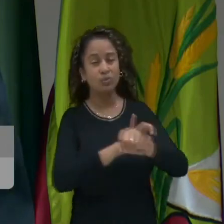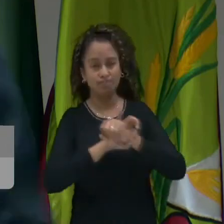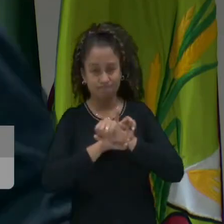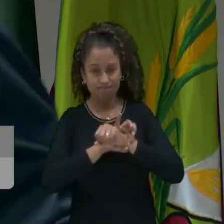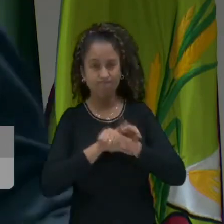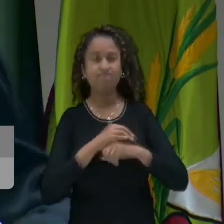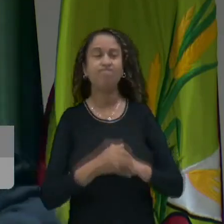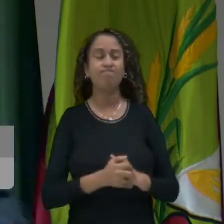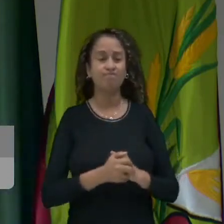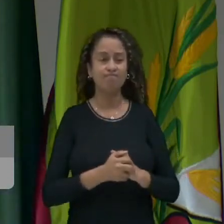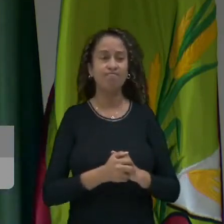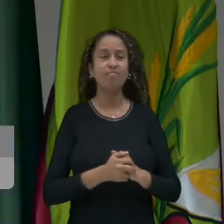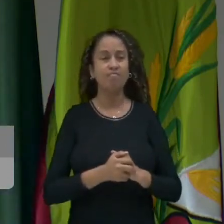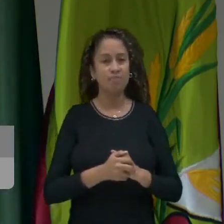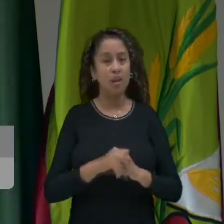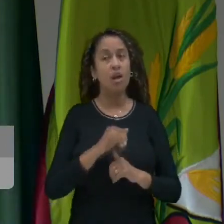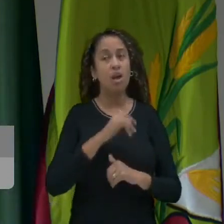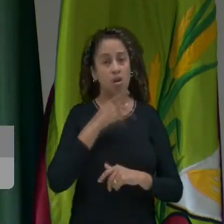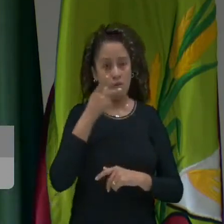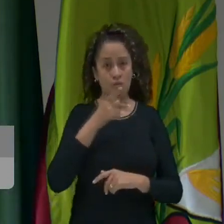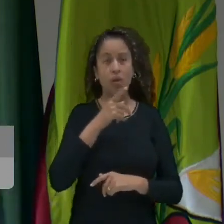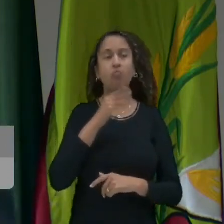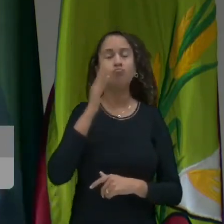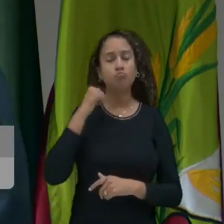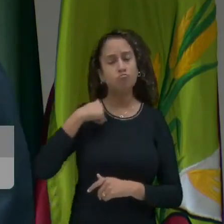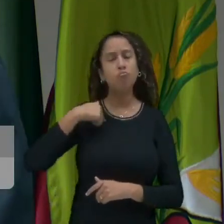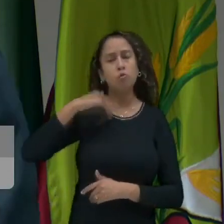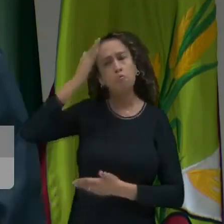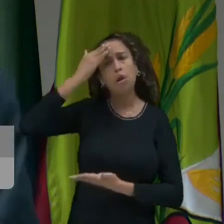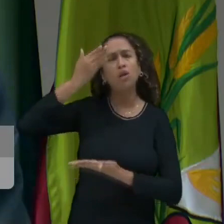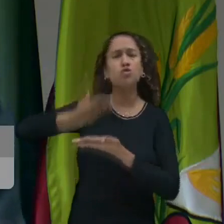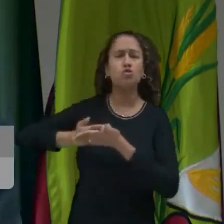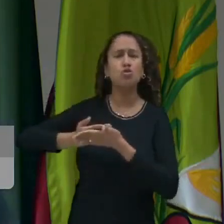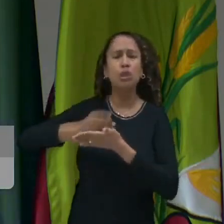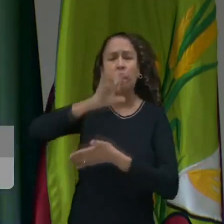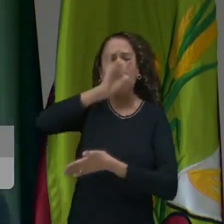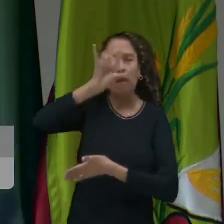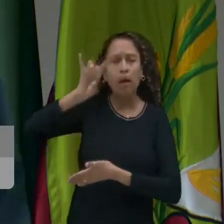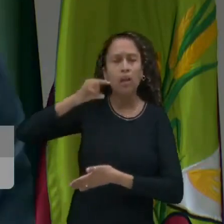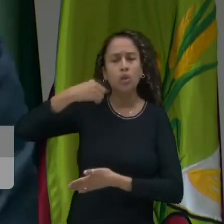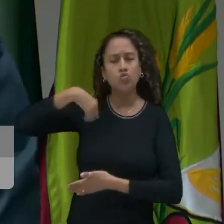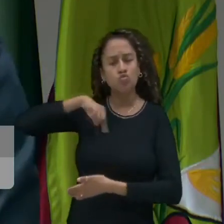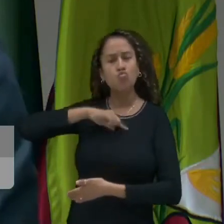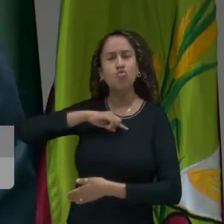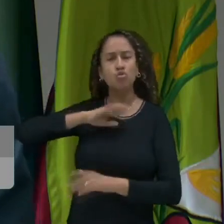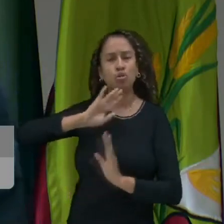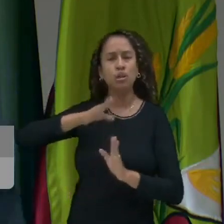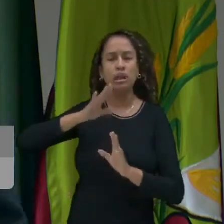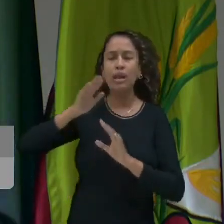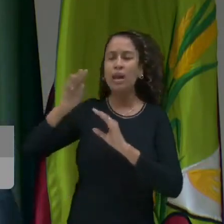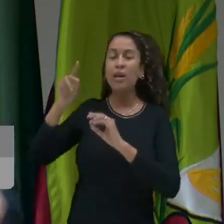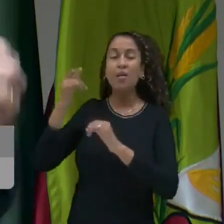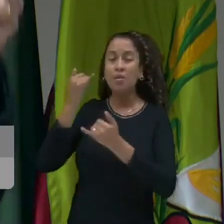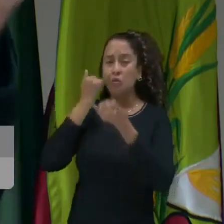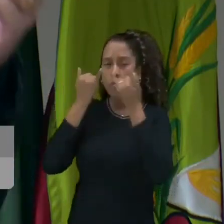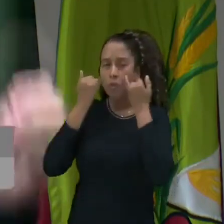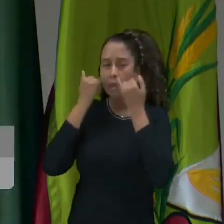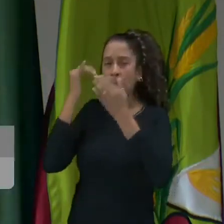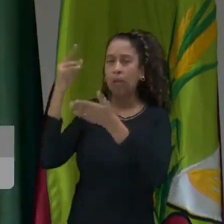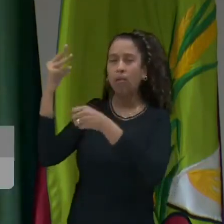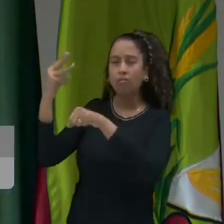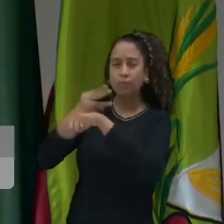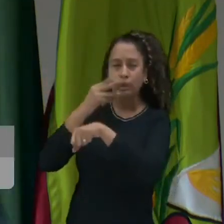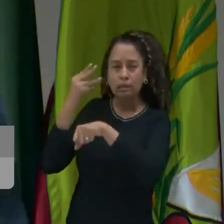Digo para os senhores que acredito que cada um de nós que estamos aqui deve ter recebido uma mensagem de texto, deve ter